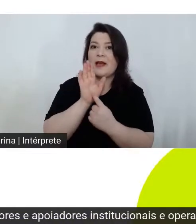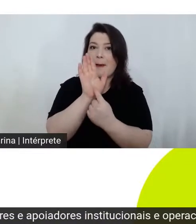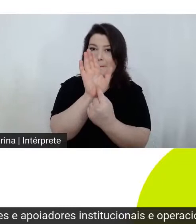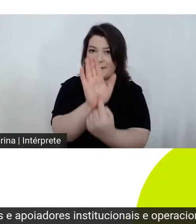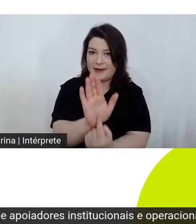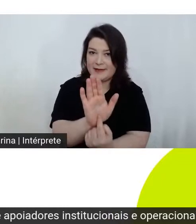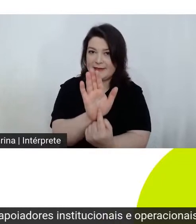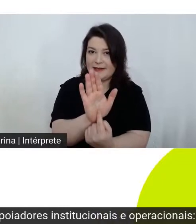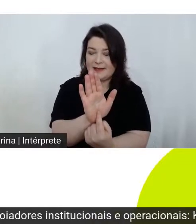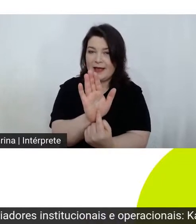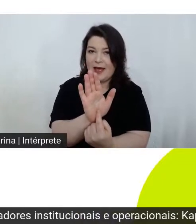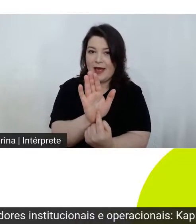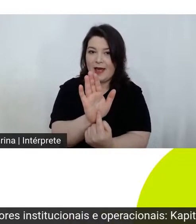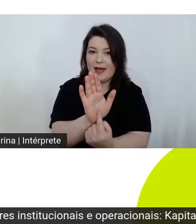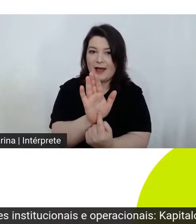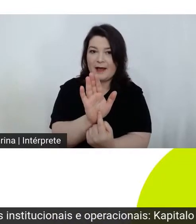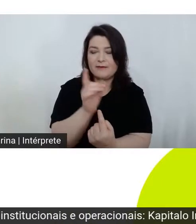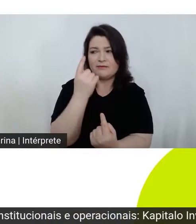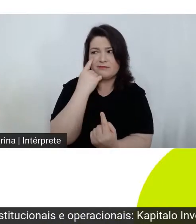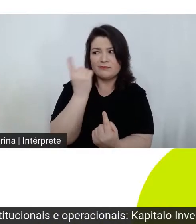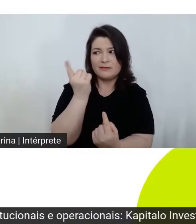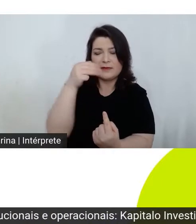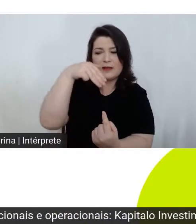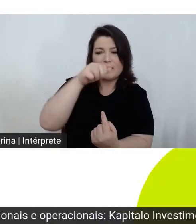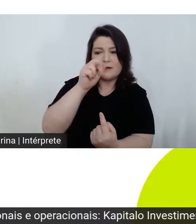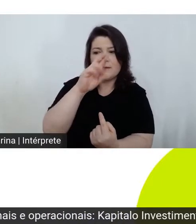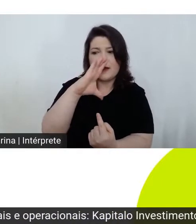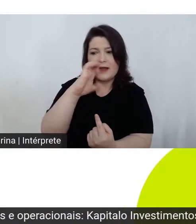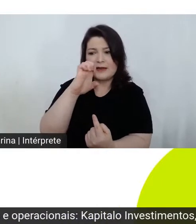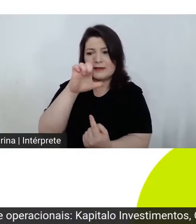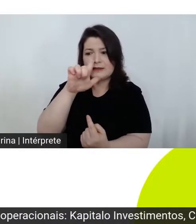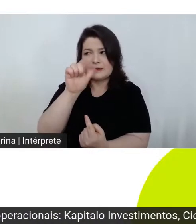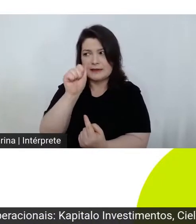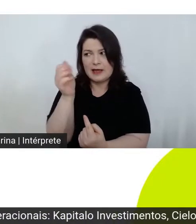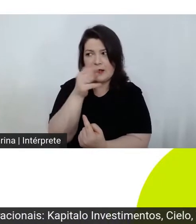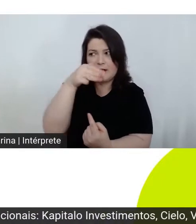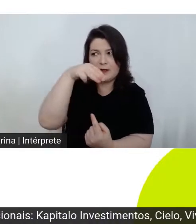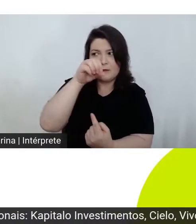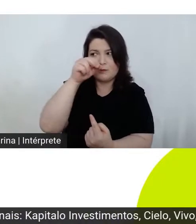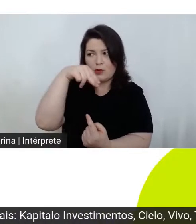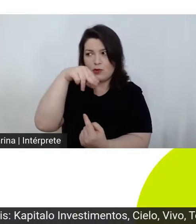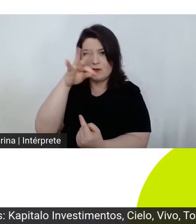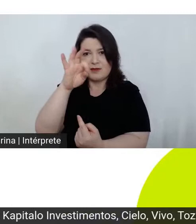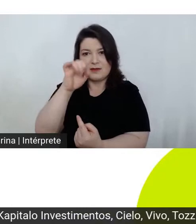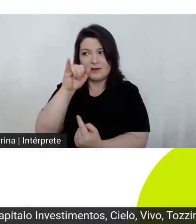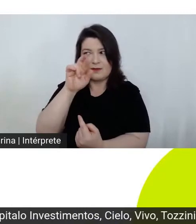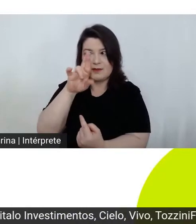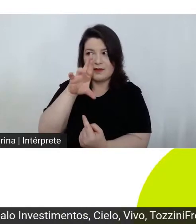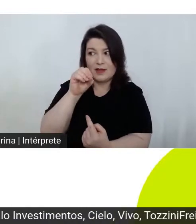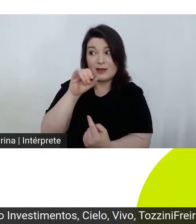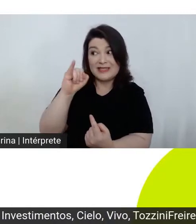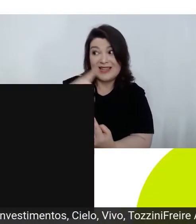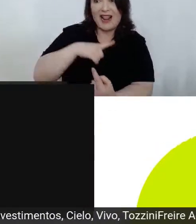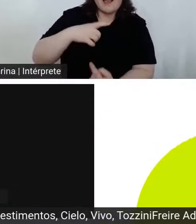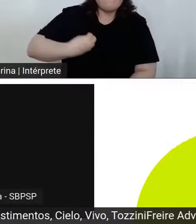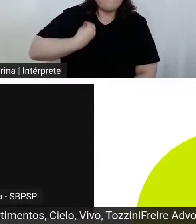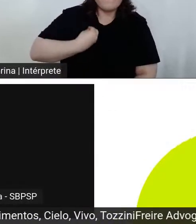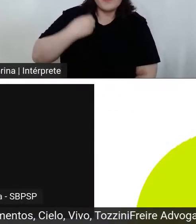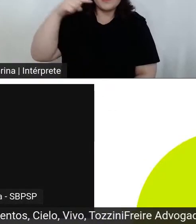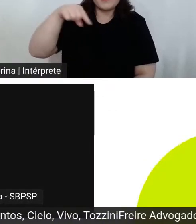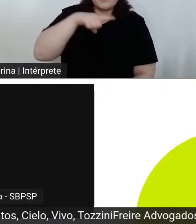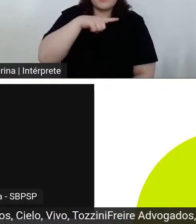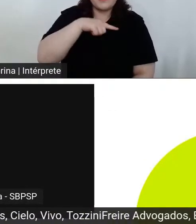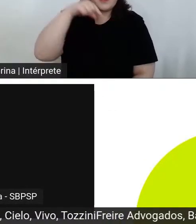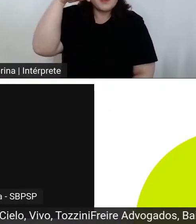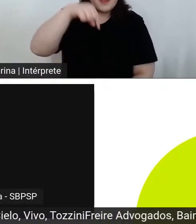Marcela Monteiro de Souza e Silva estiver aqui com a gente na transmissão,